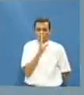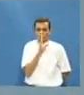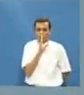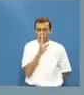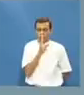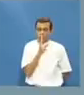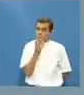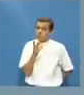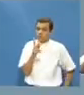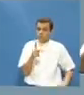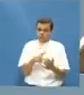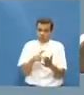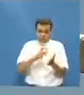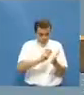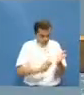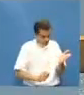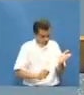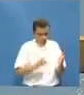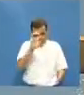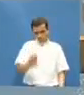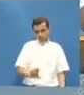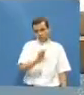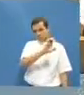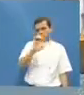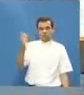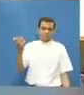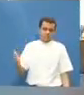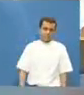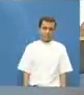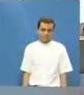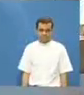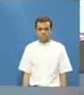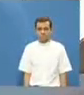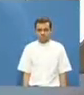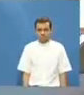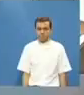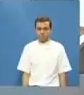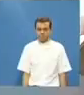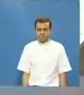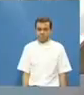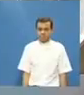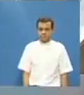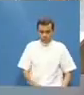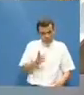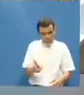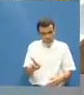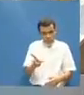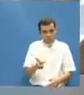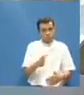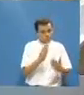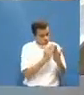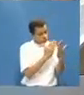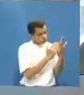está no evangelho, eu vou seguir esse roteiro, pode ficar com sua bíblia aberta eu não vou dar um passo fora desse texto